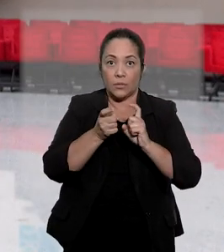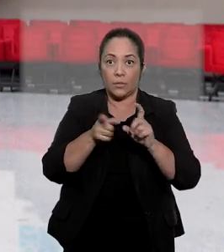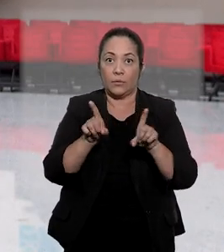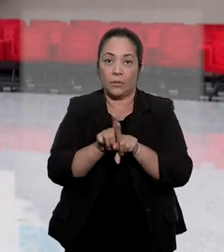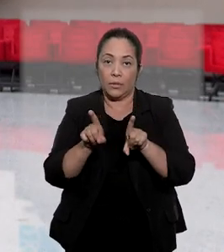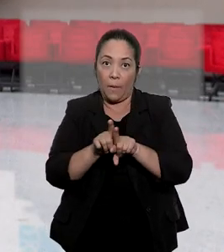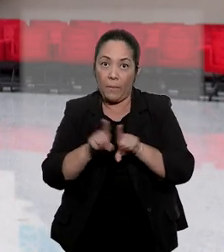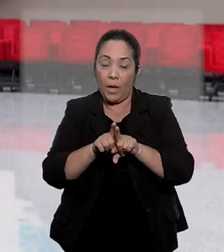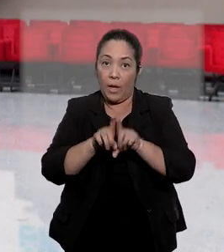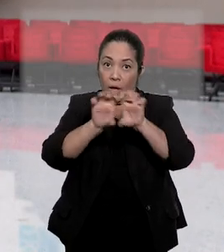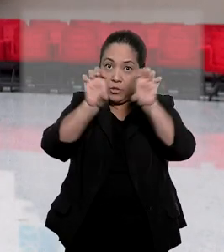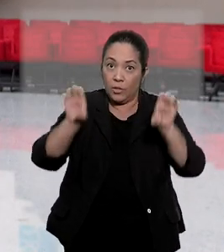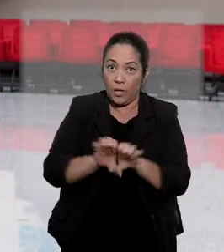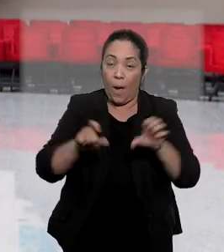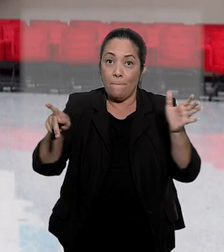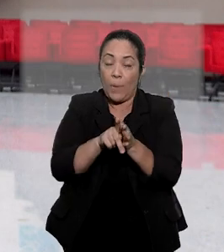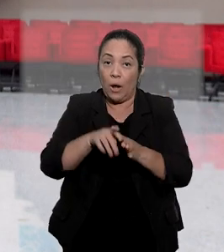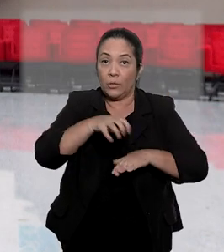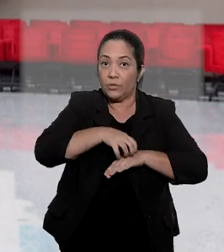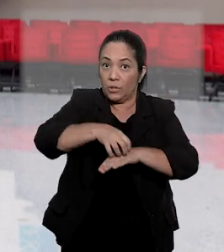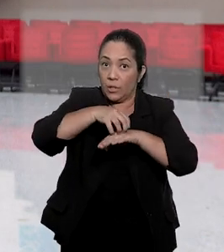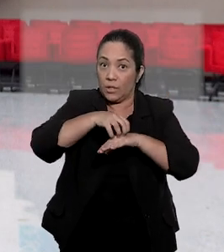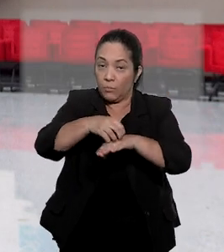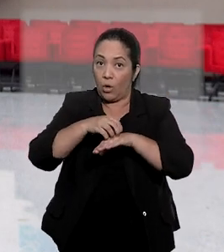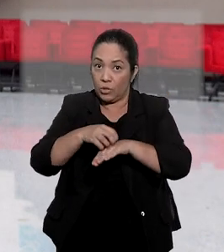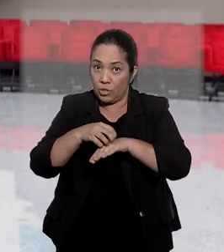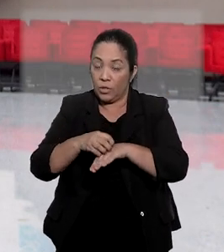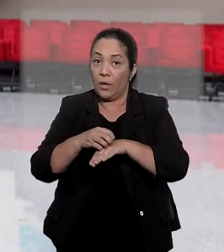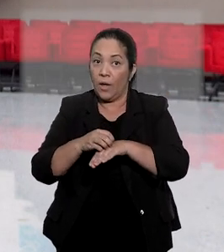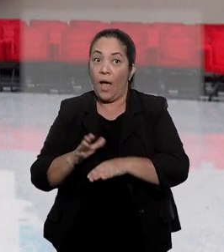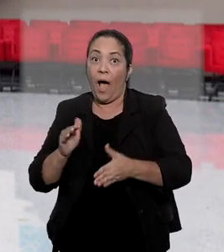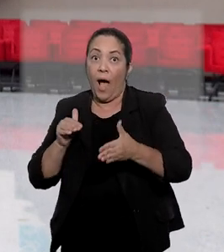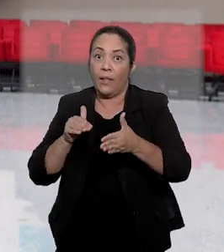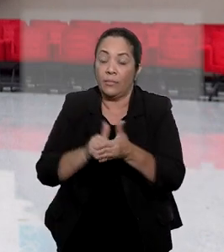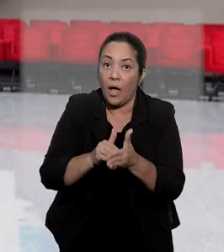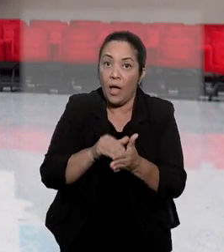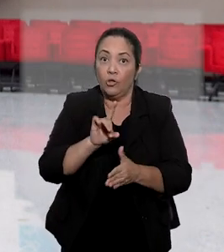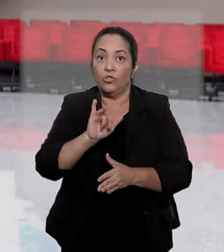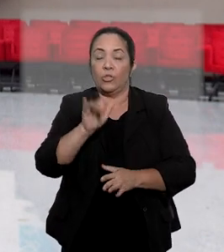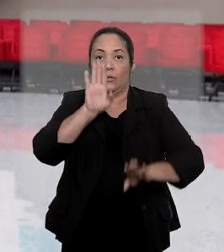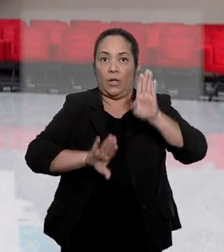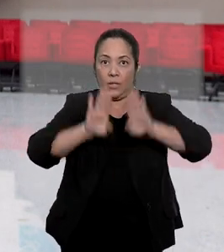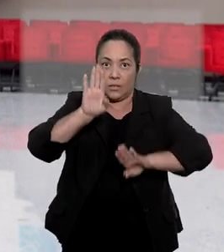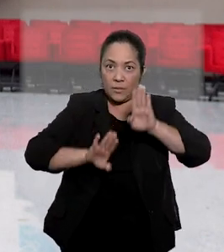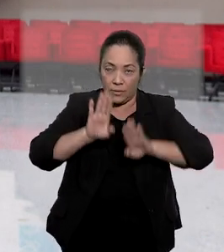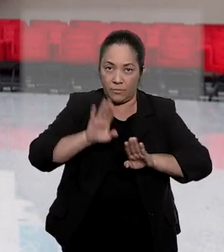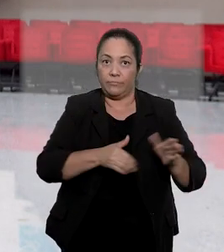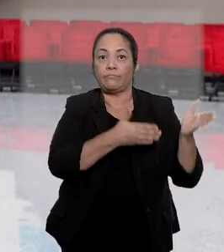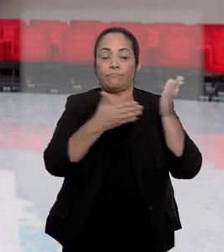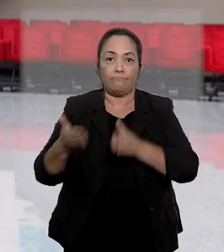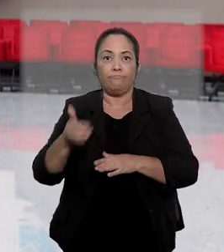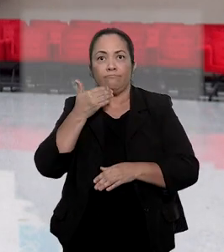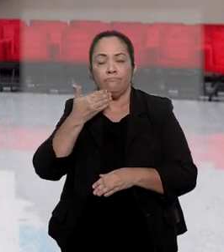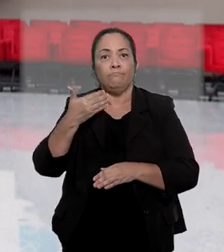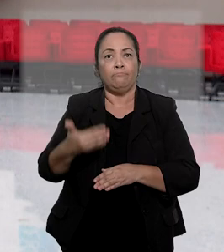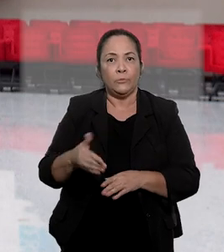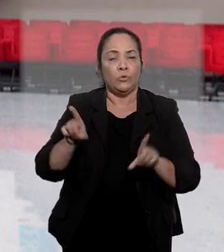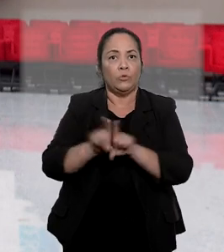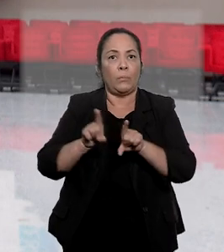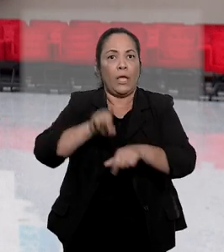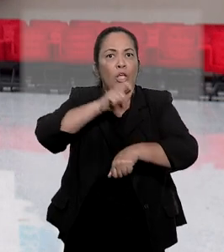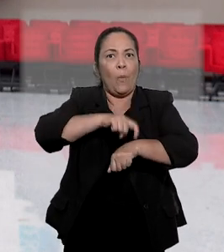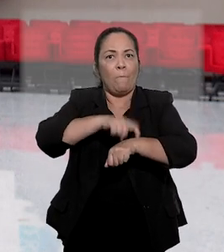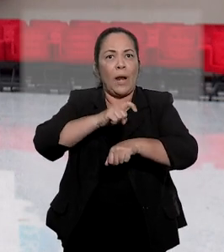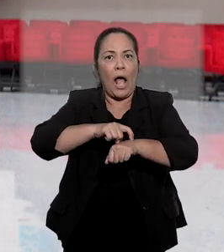do Departamento Nacional de Infraestrutura de Transportes até o fim do processo da nova licitação. Como alternativa, pediu ao